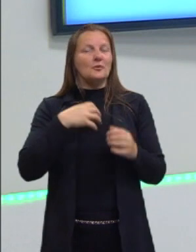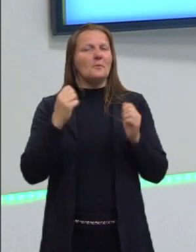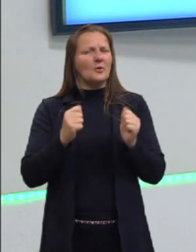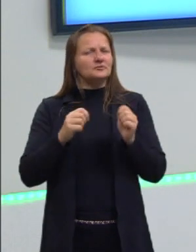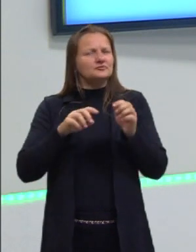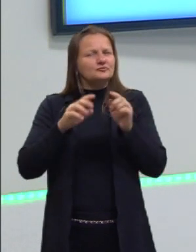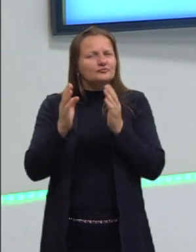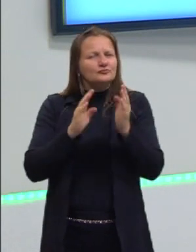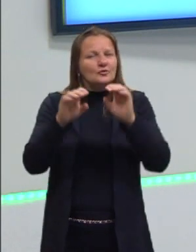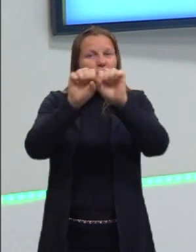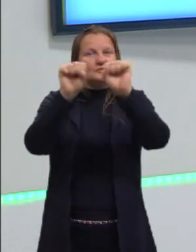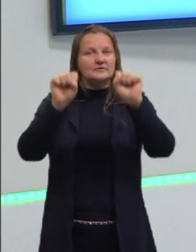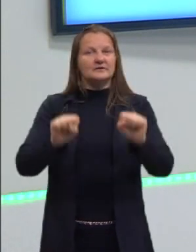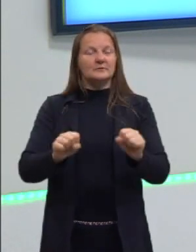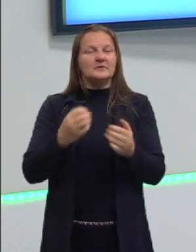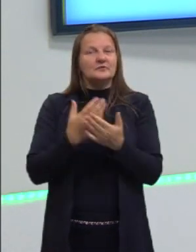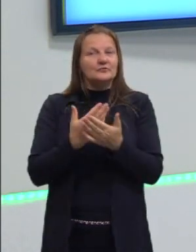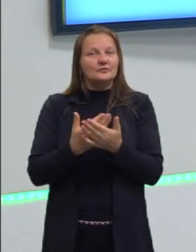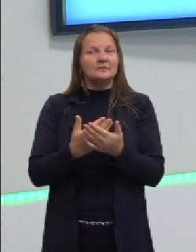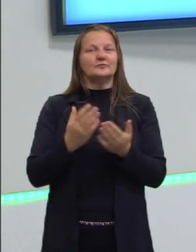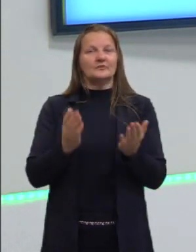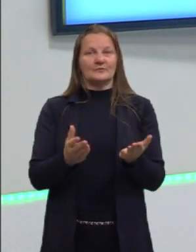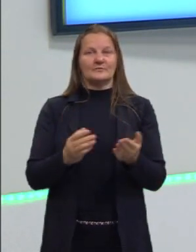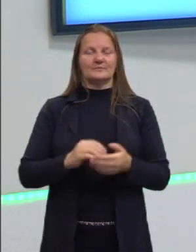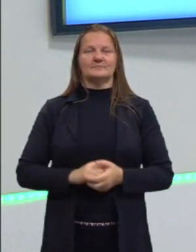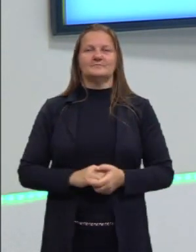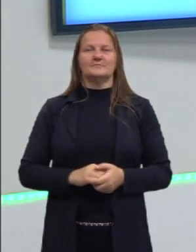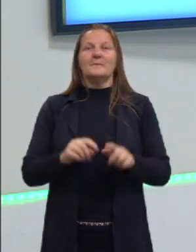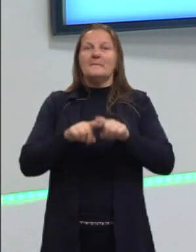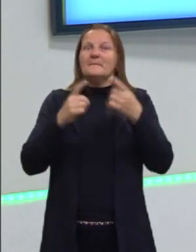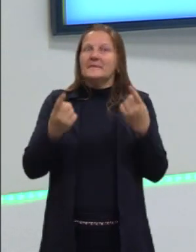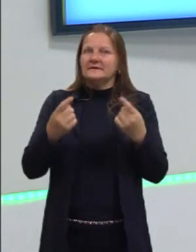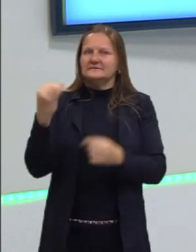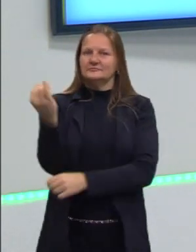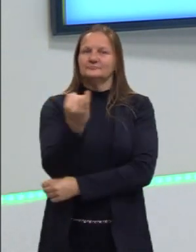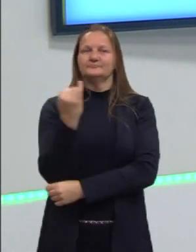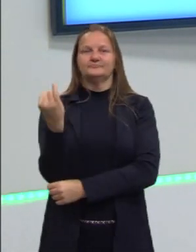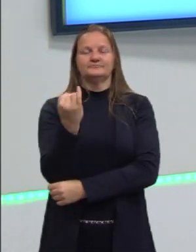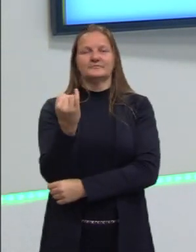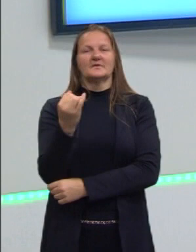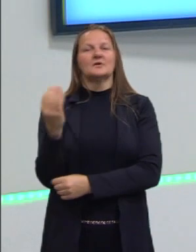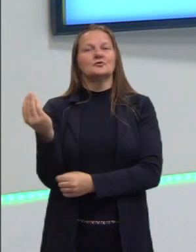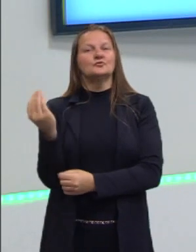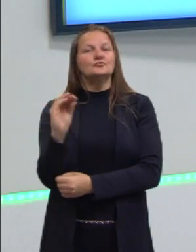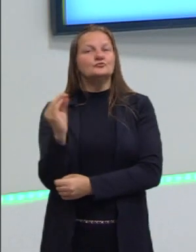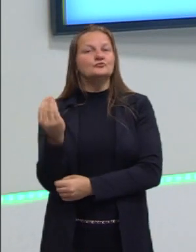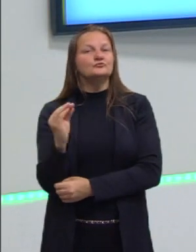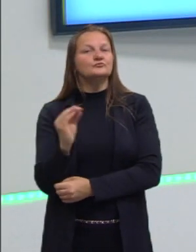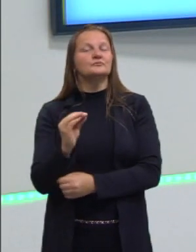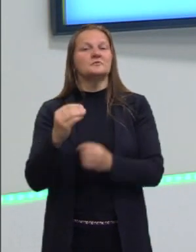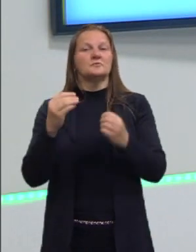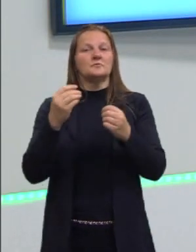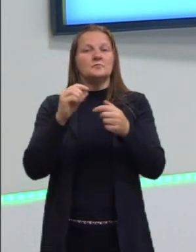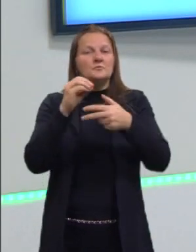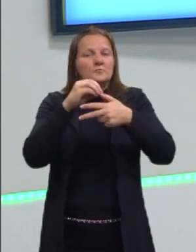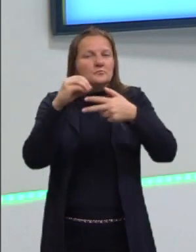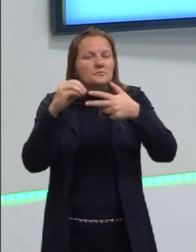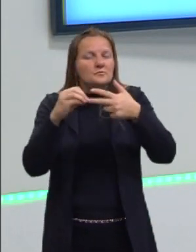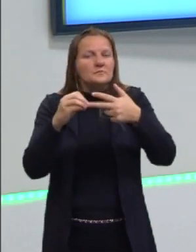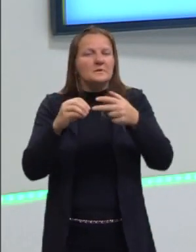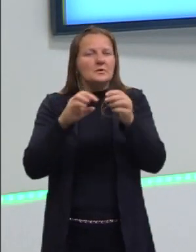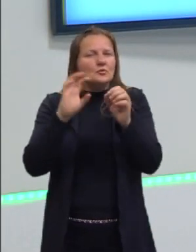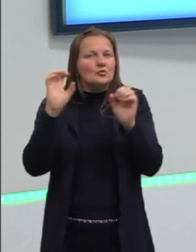assemelha aos sistemas que nós estamos vendo. Mas é importante a gente trazer essas questões, analisar,